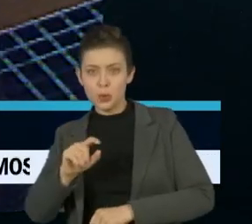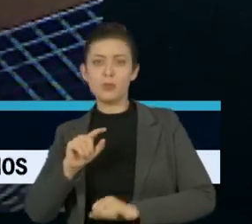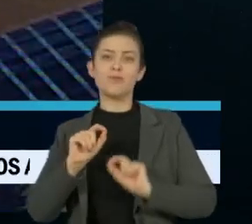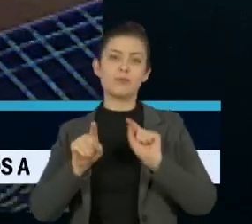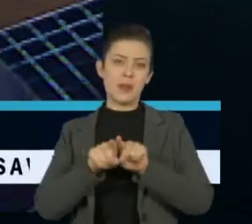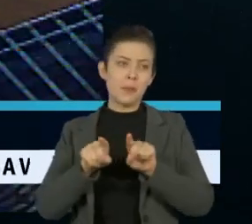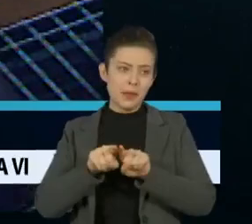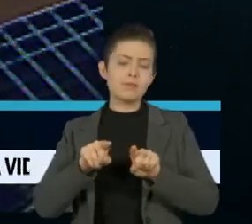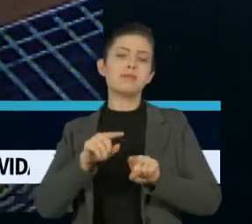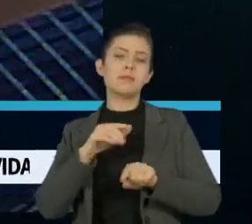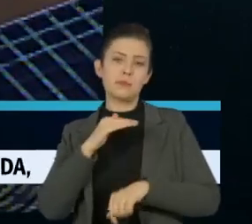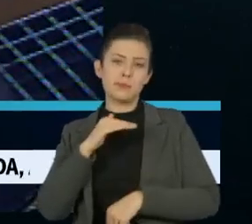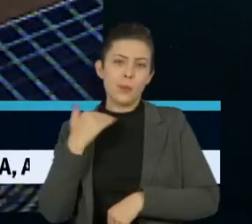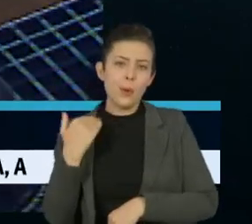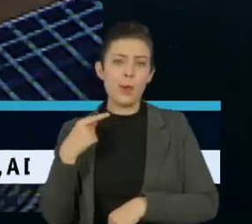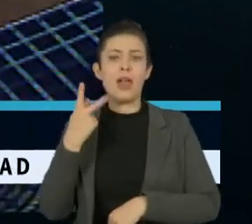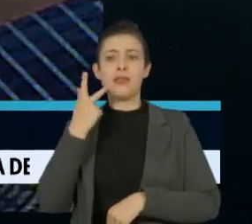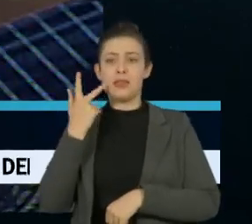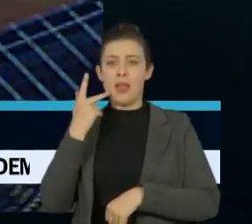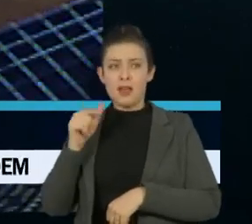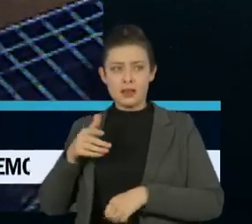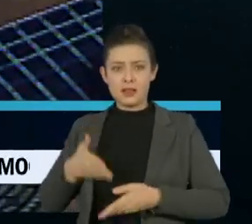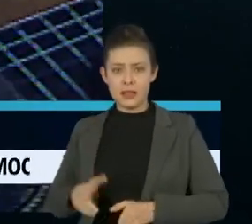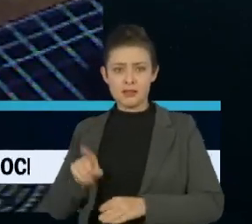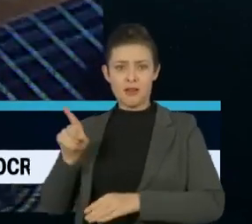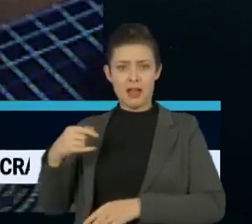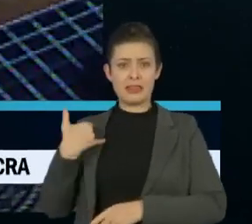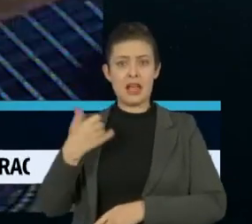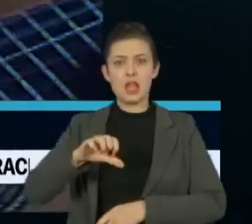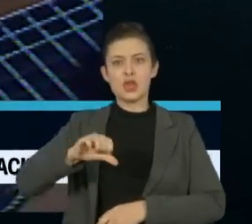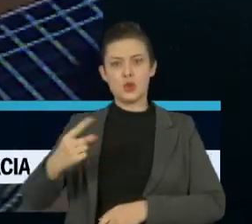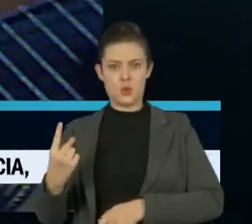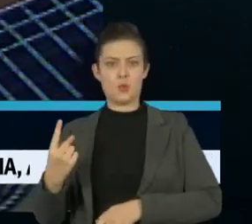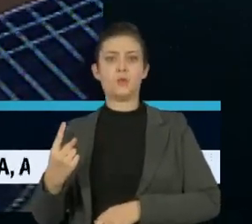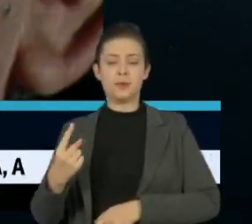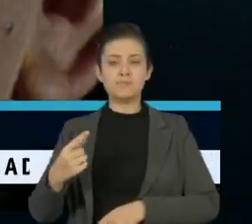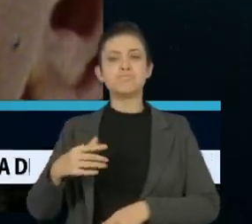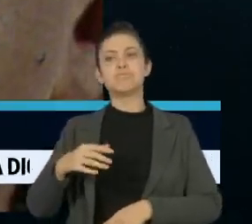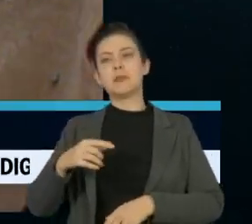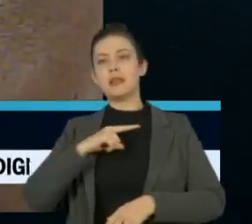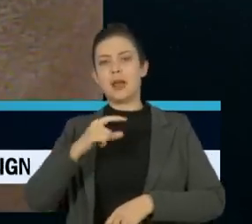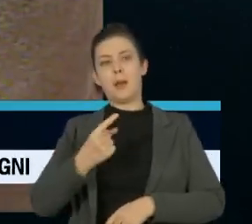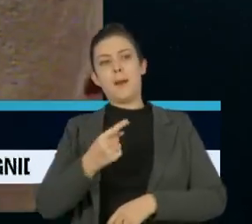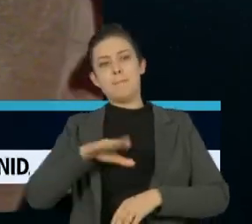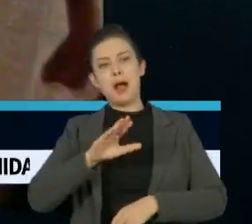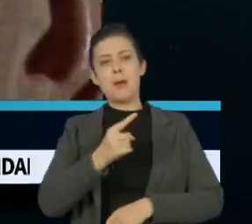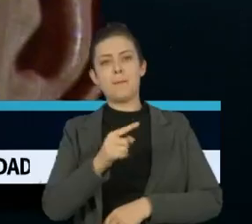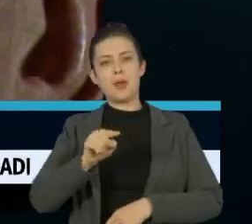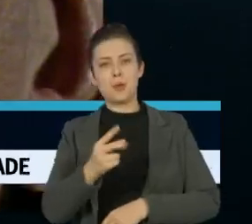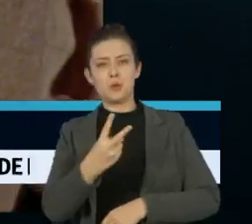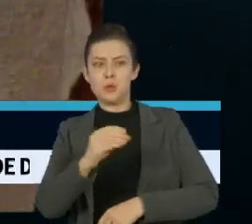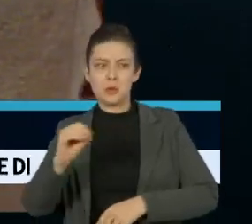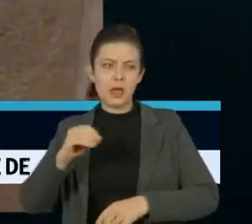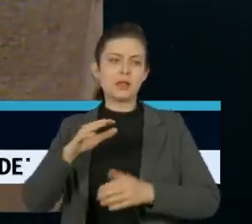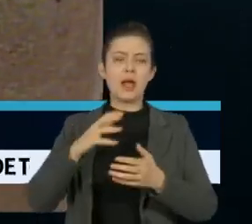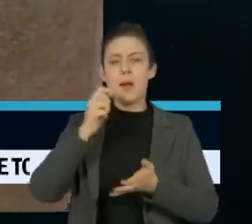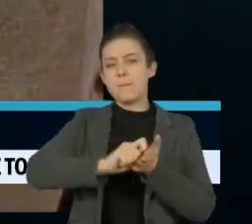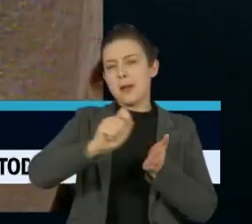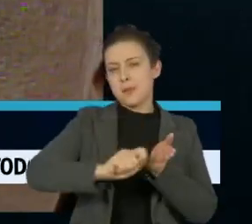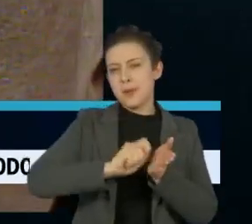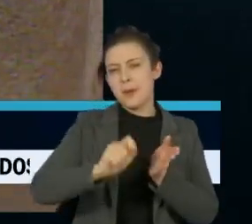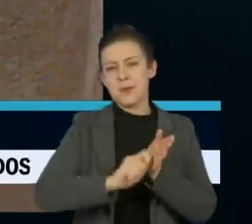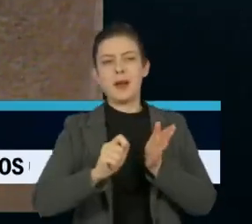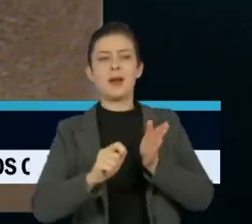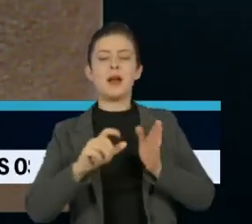da doença. Ele era cearense e tinha 91 anos. E entre as mais de 1.200 composições está a canção